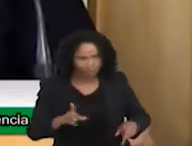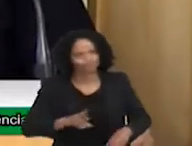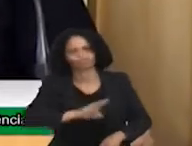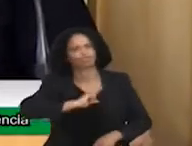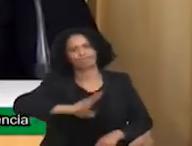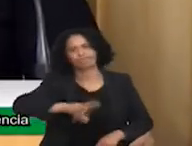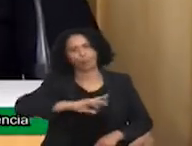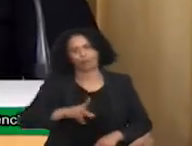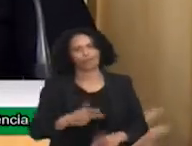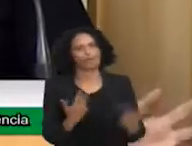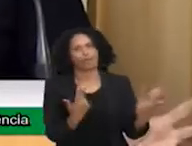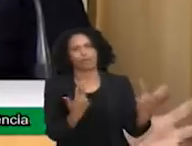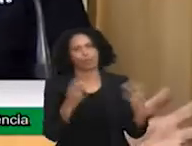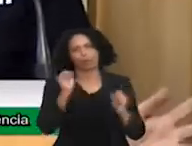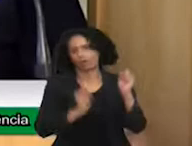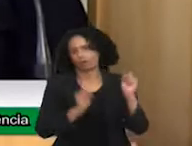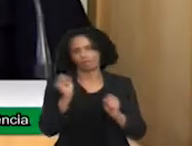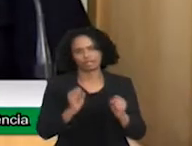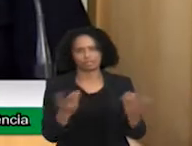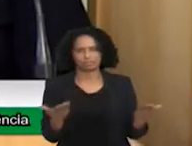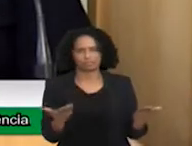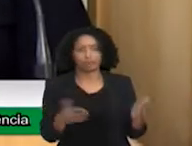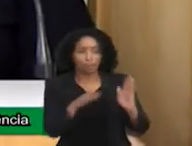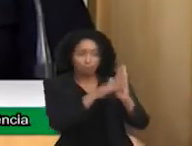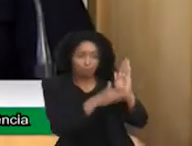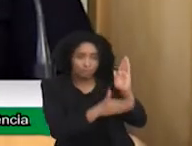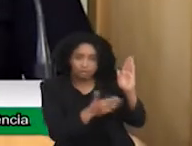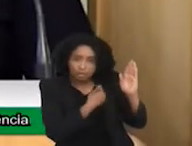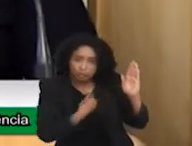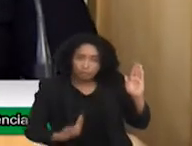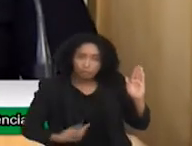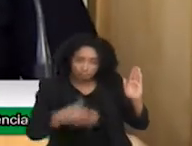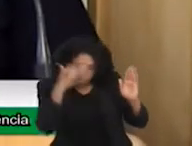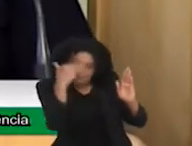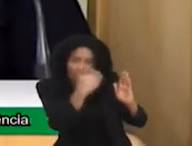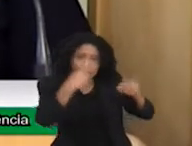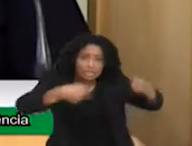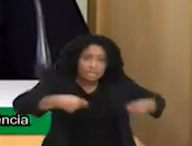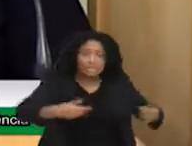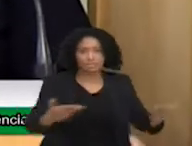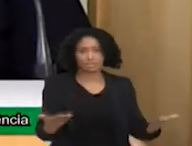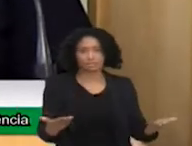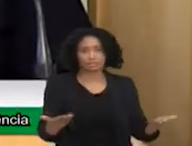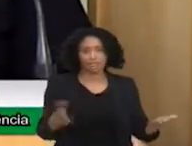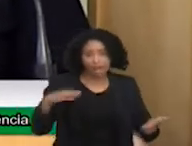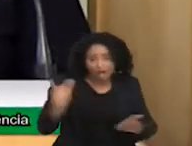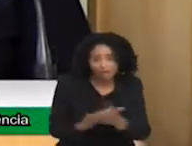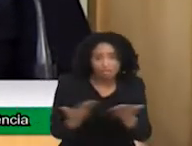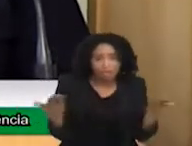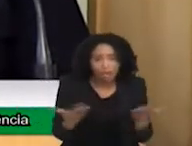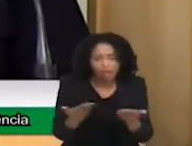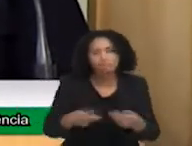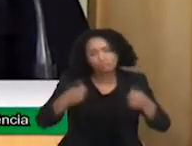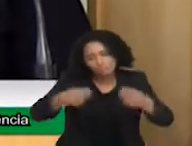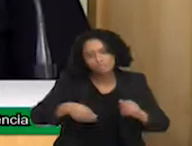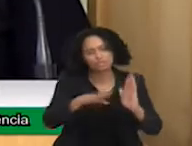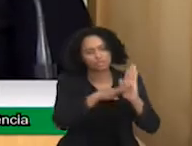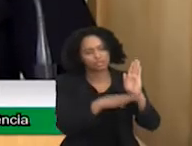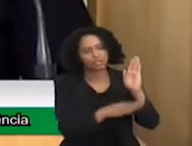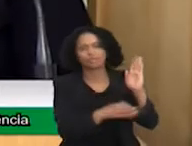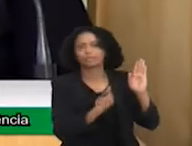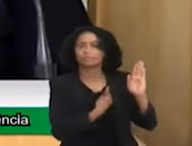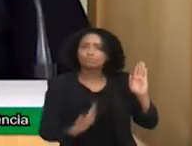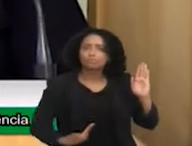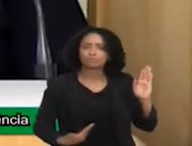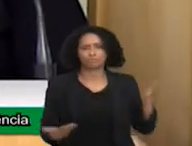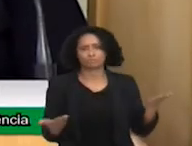com as políticas públicas. Então, hoje, ainda se faz políticas públicas segmentadas. Nós temos